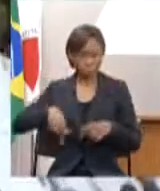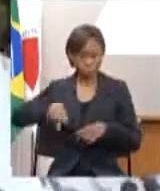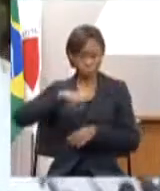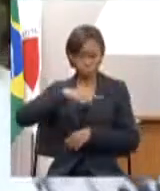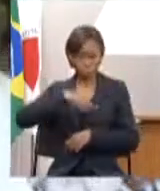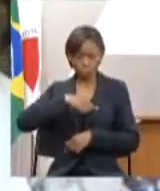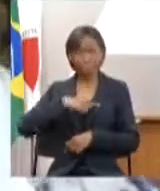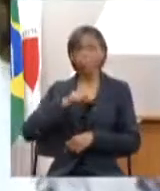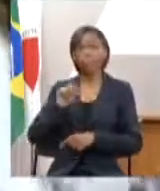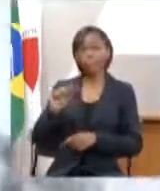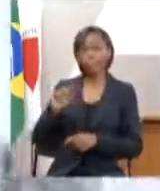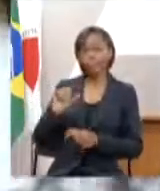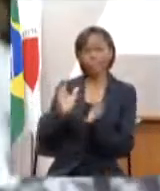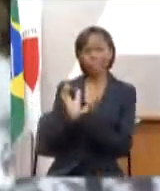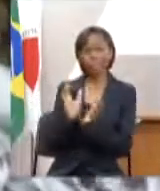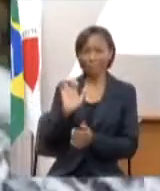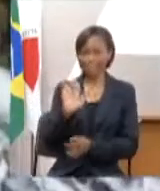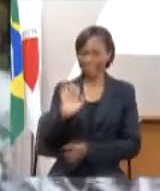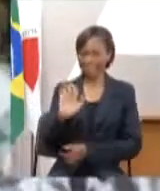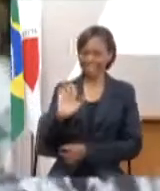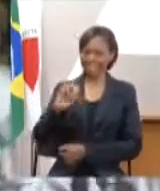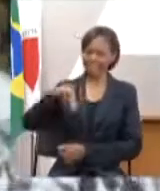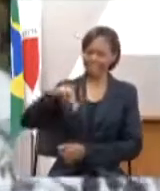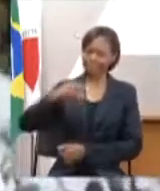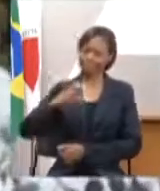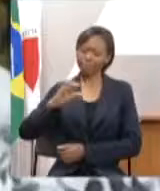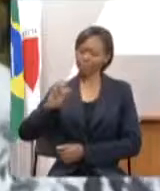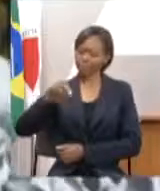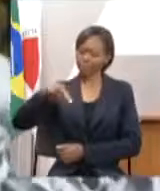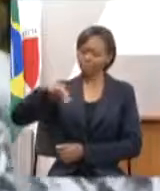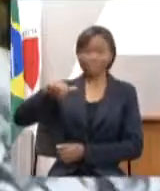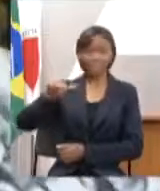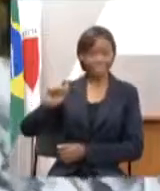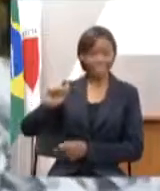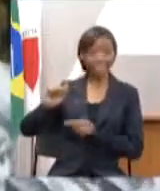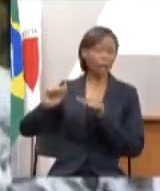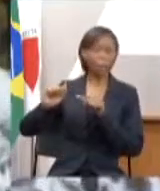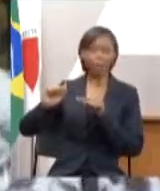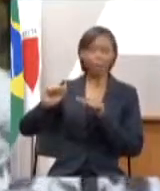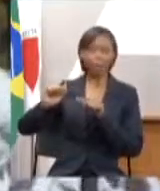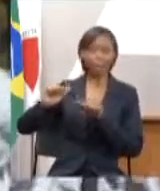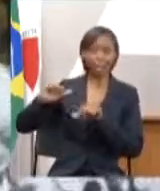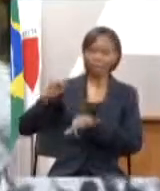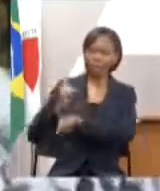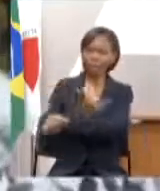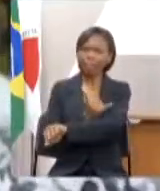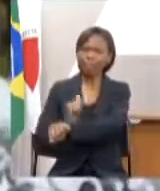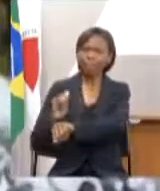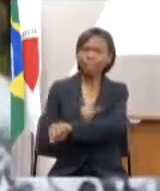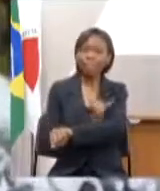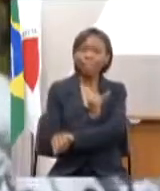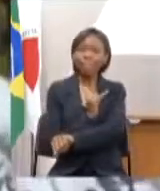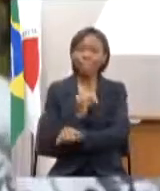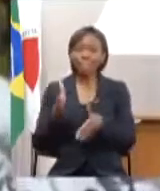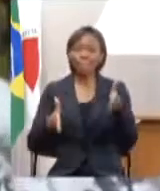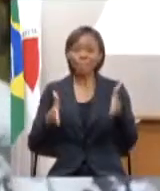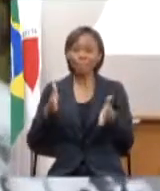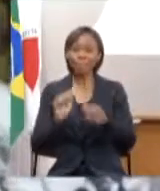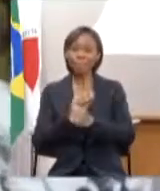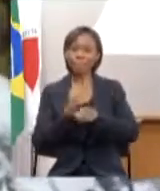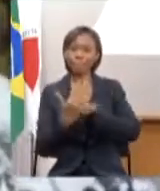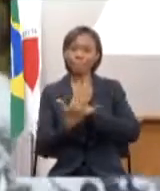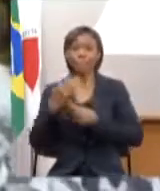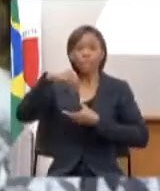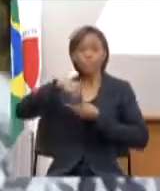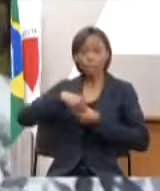Encena se reinventou dentro desse momento de pandemia nós estamos realizando o festival de teatro de Teófilo Ottoni